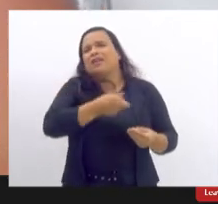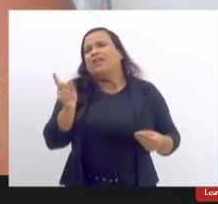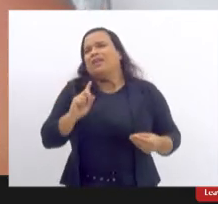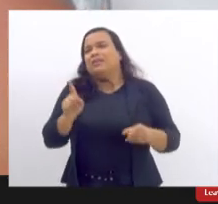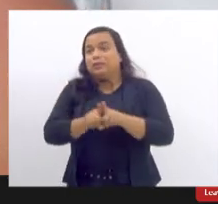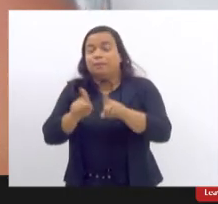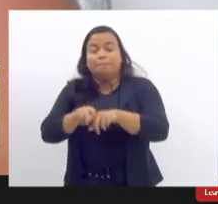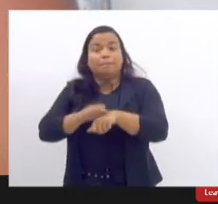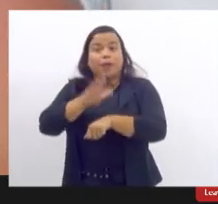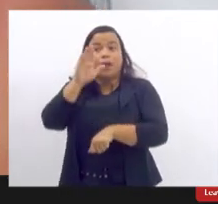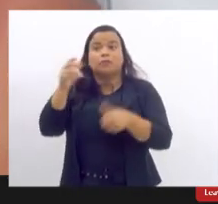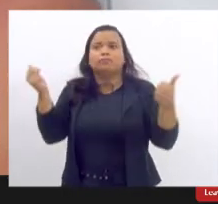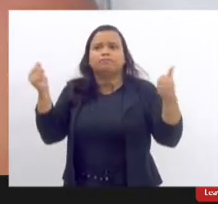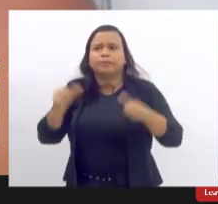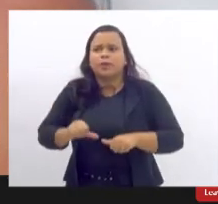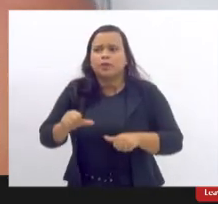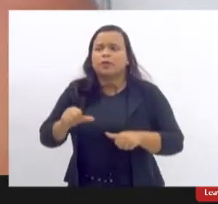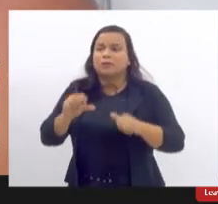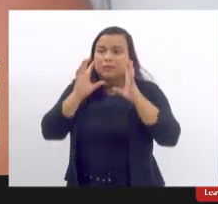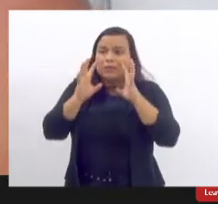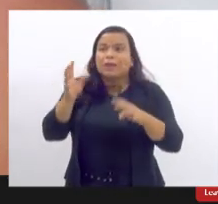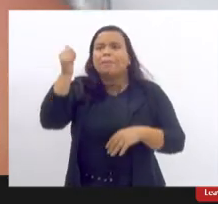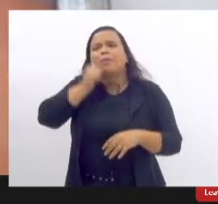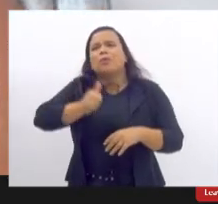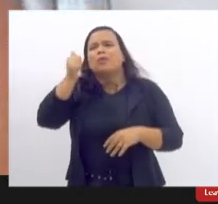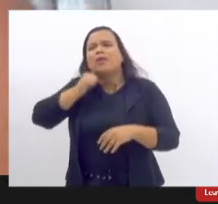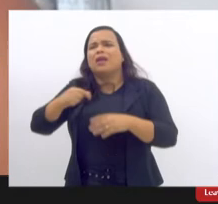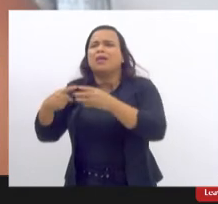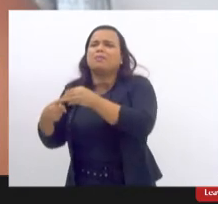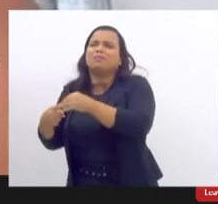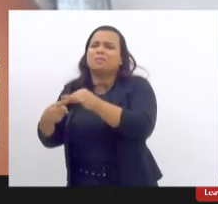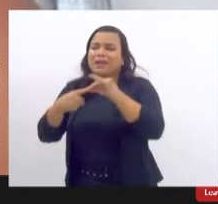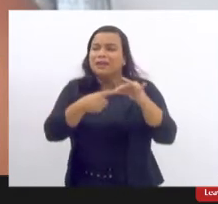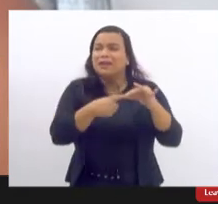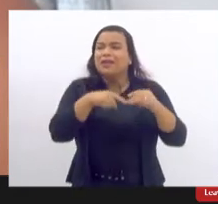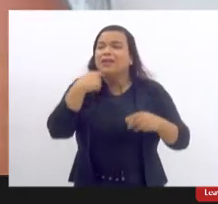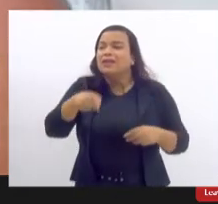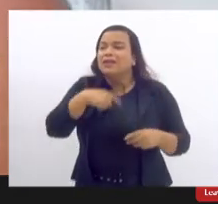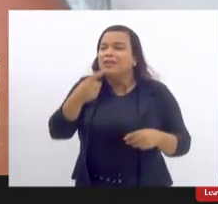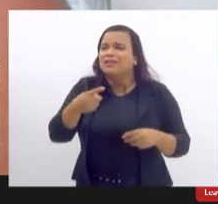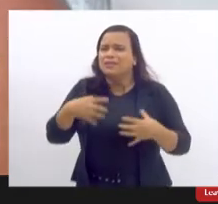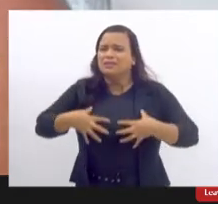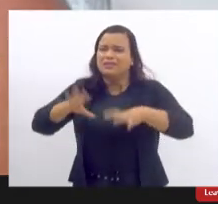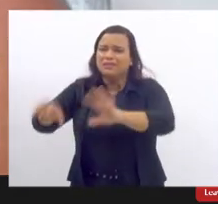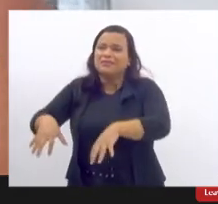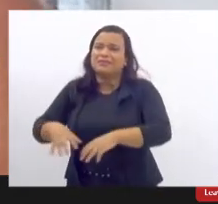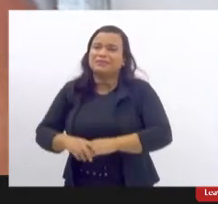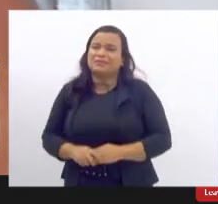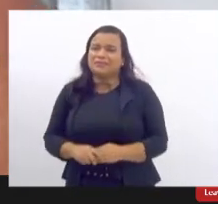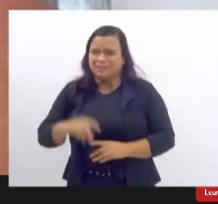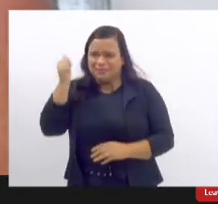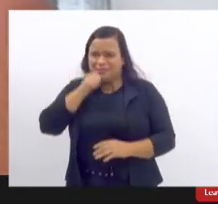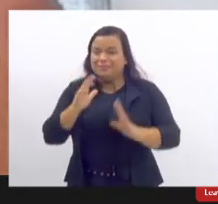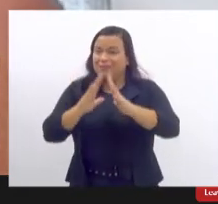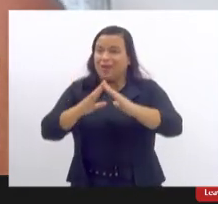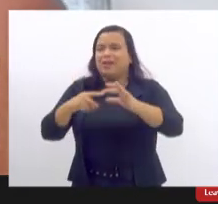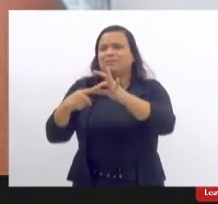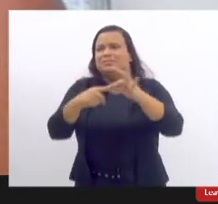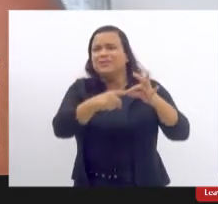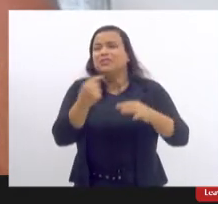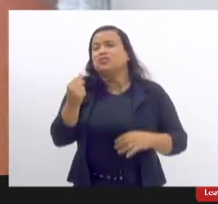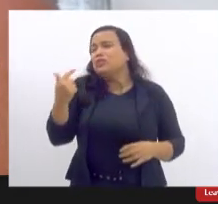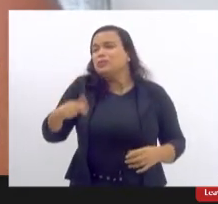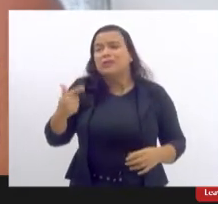ouvir agora que mulheres da periferia não tem como fazer o explante porque elas passam a vida